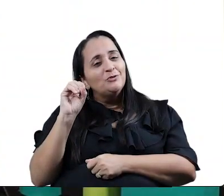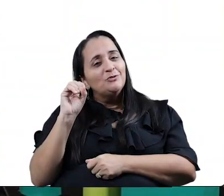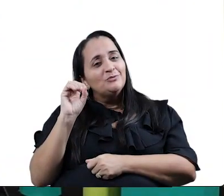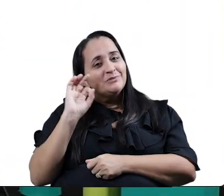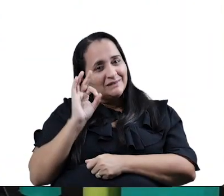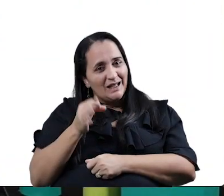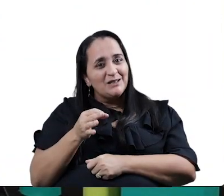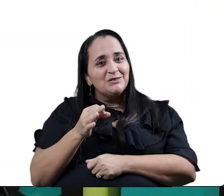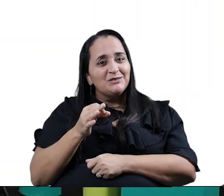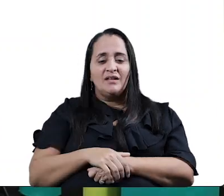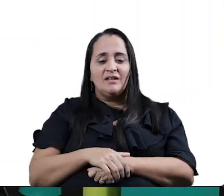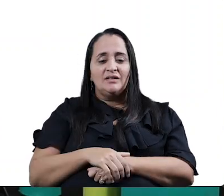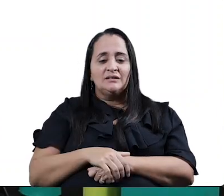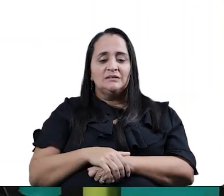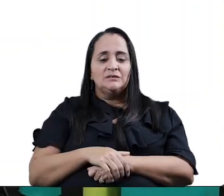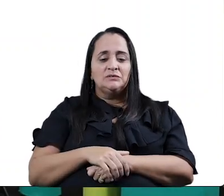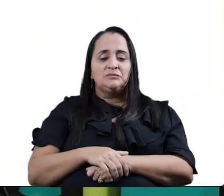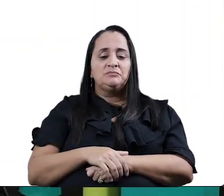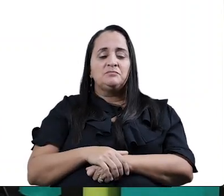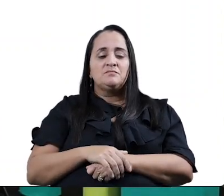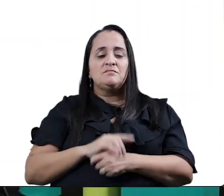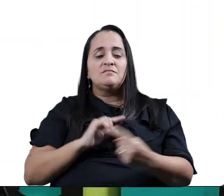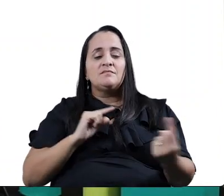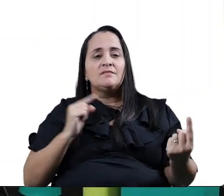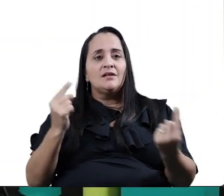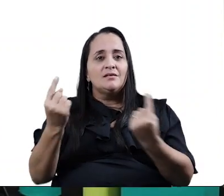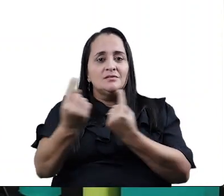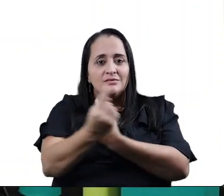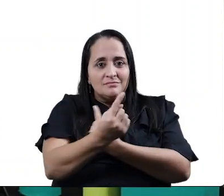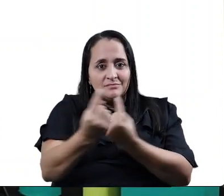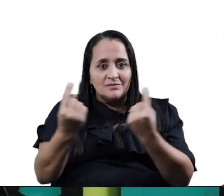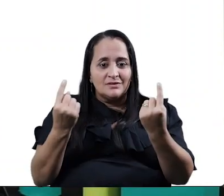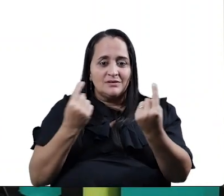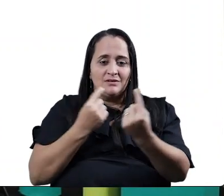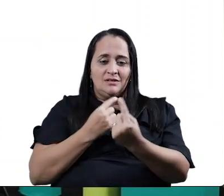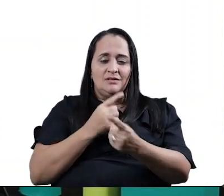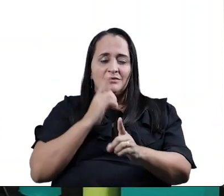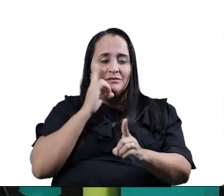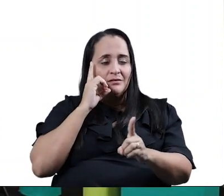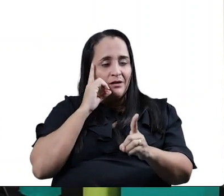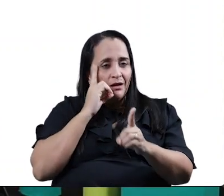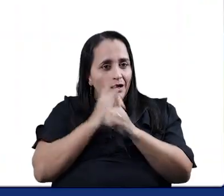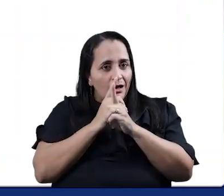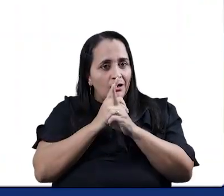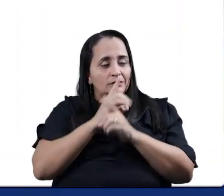Certo? Ciranda, ciranda, cirandinha. Que a gente já descobriu. Que